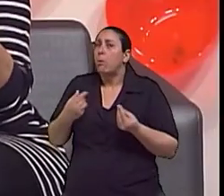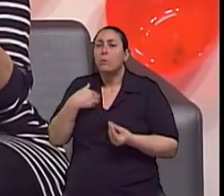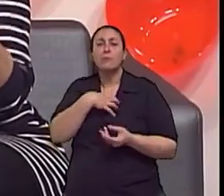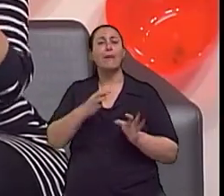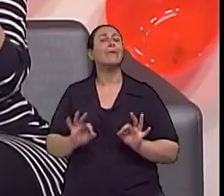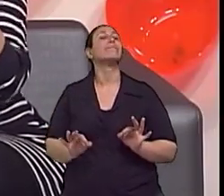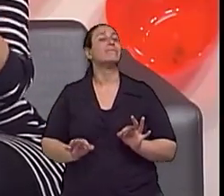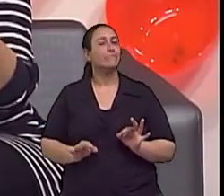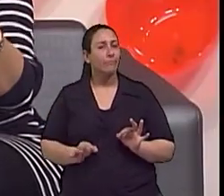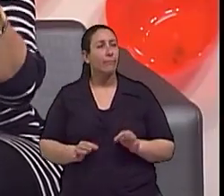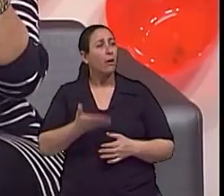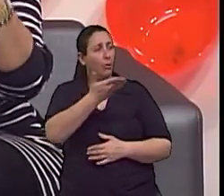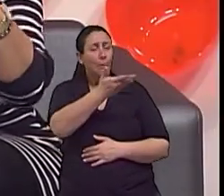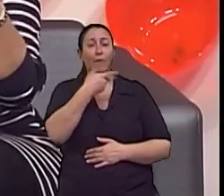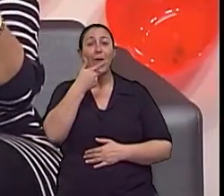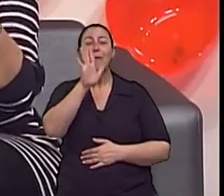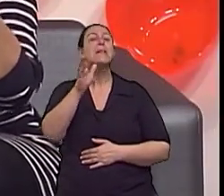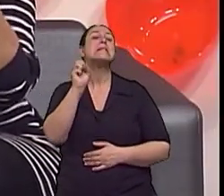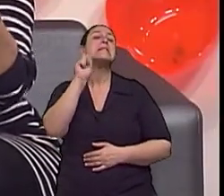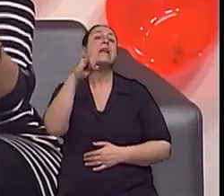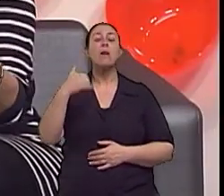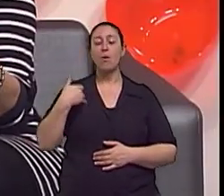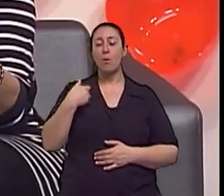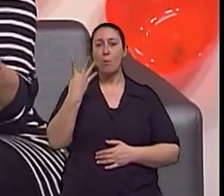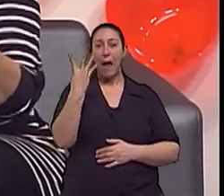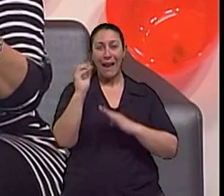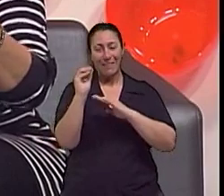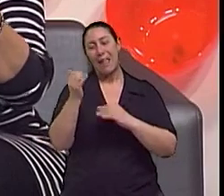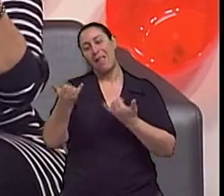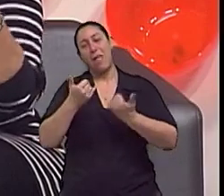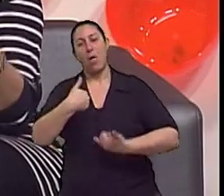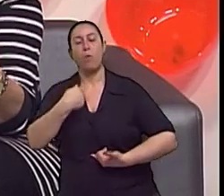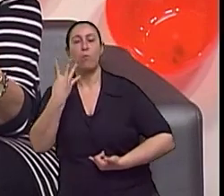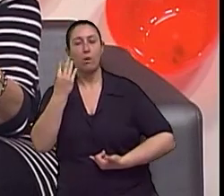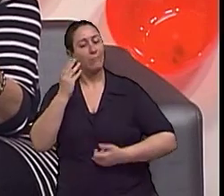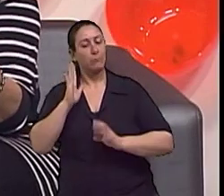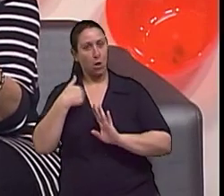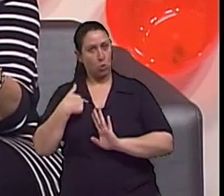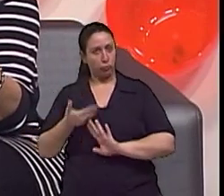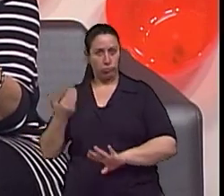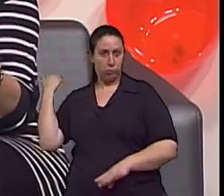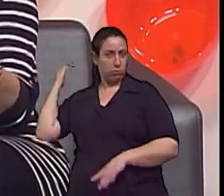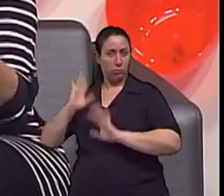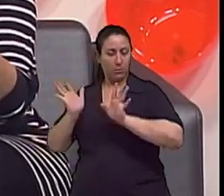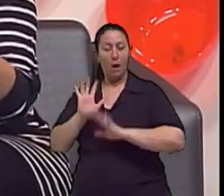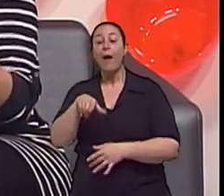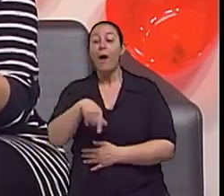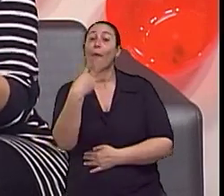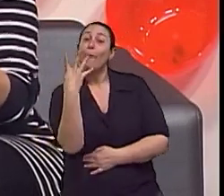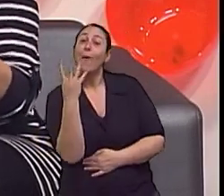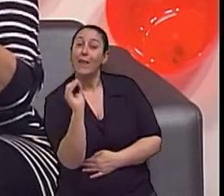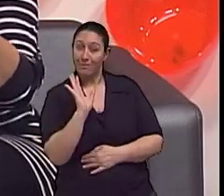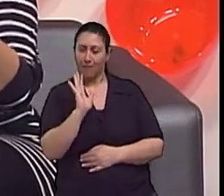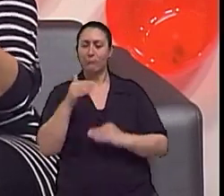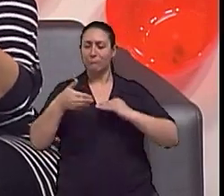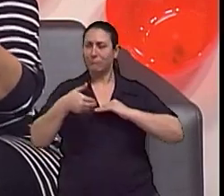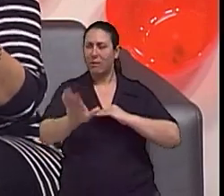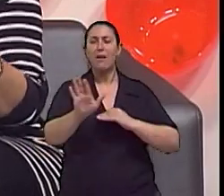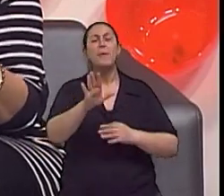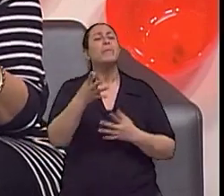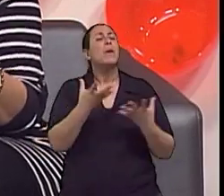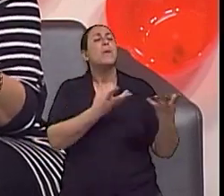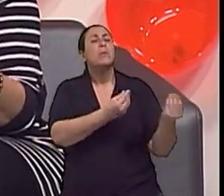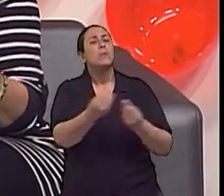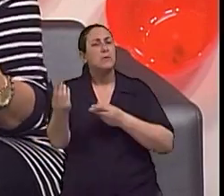40... Já fiz há tempo. Mas quando eu fizer 40, já tem que começar a medir a pressão. Tem gente assim,